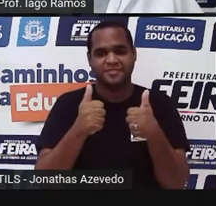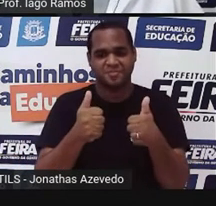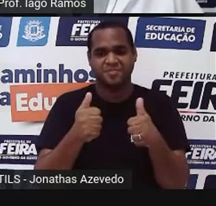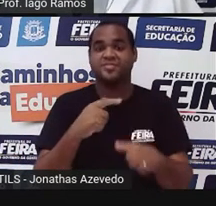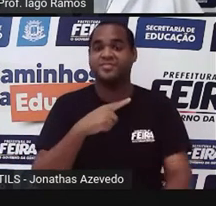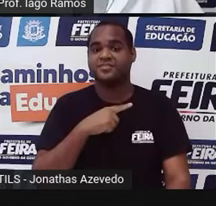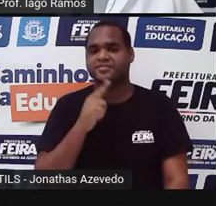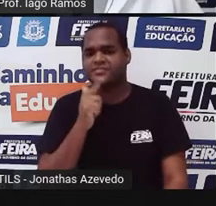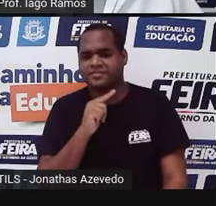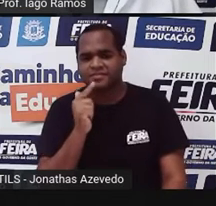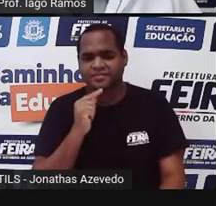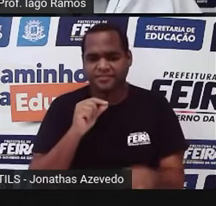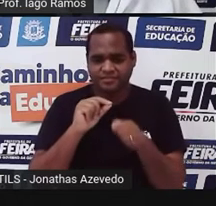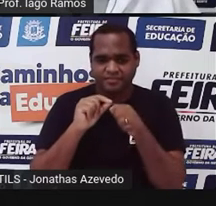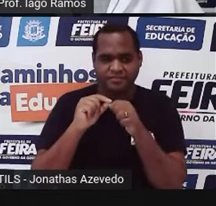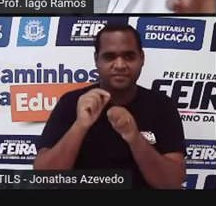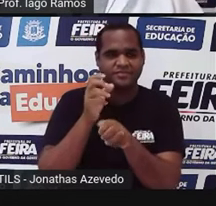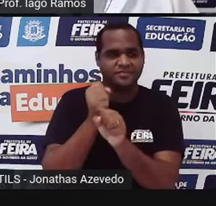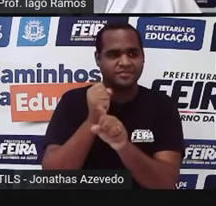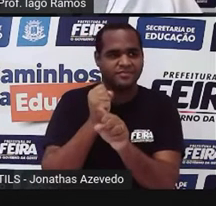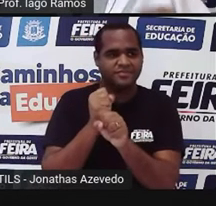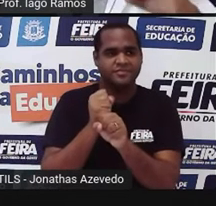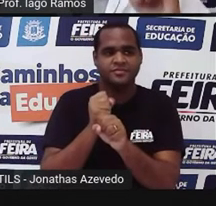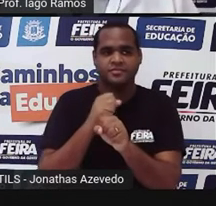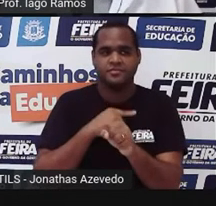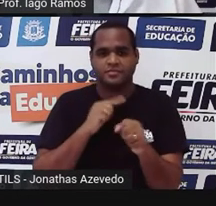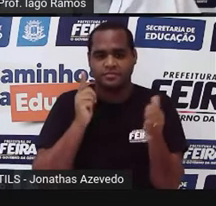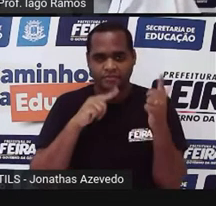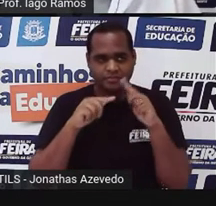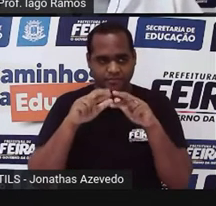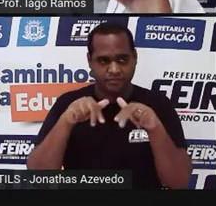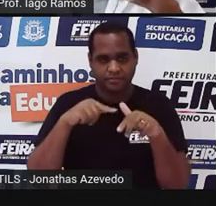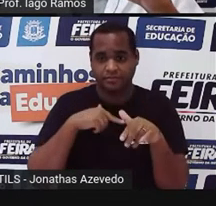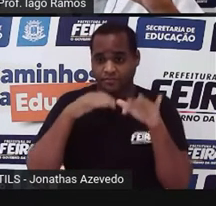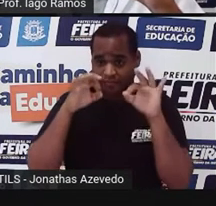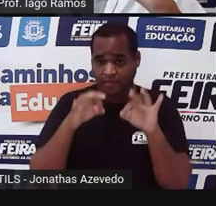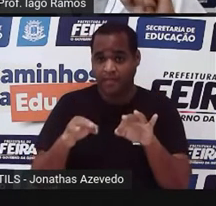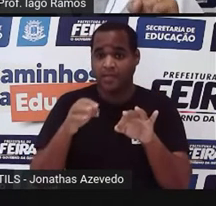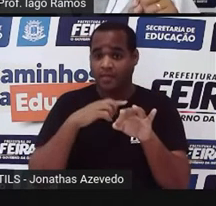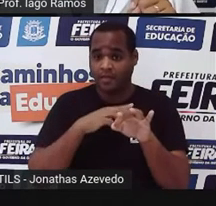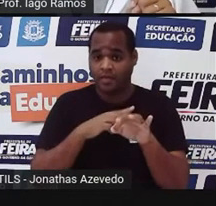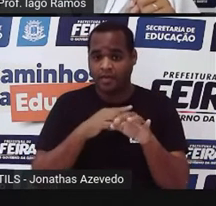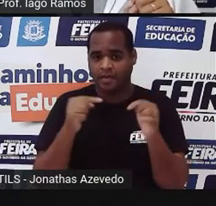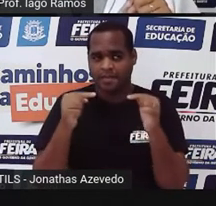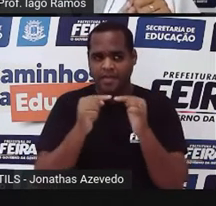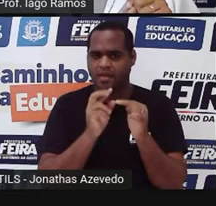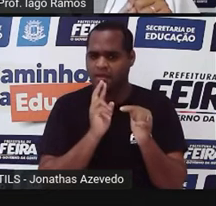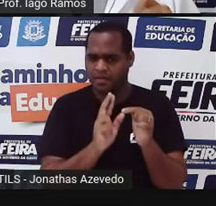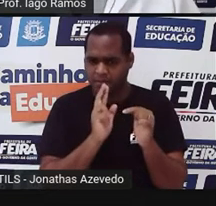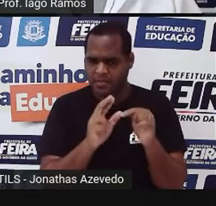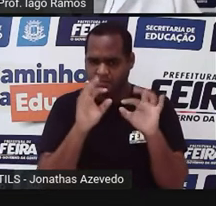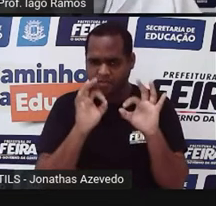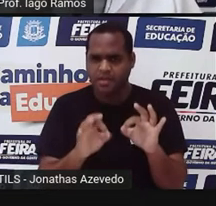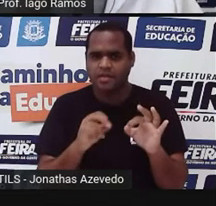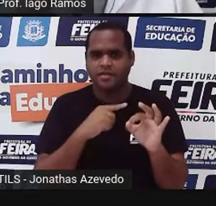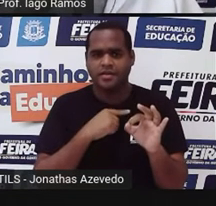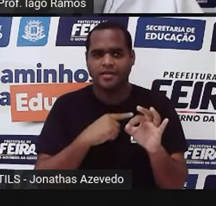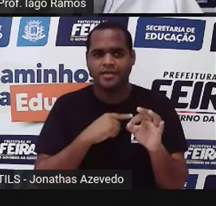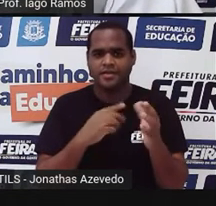Fez aí a sua continha? Conferiu? Está certinho? Vê se o resultado foi esse aqui, olha só.